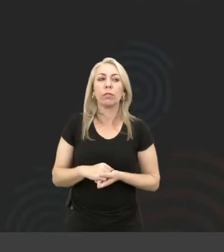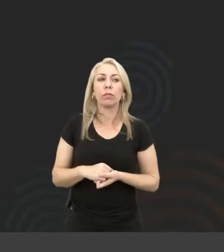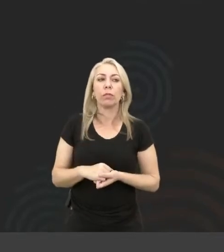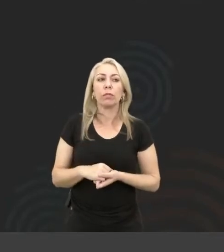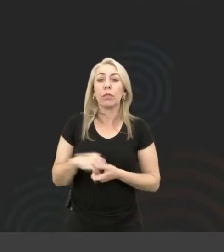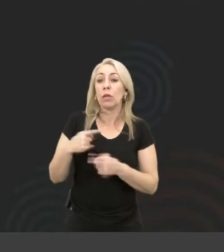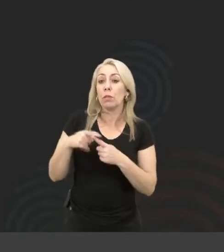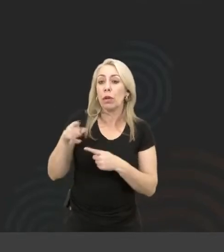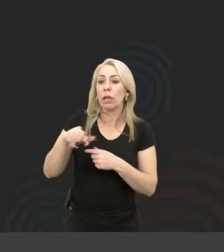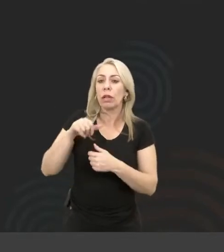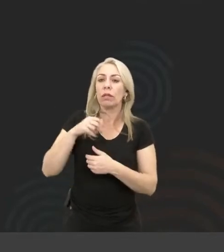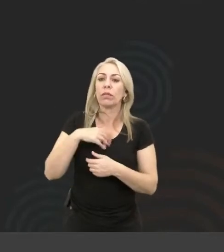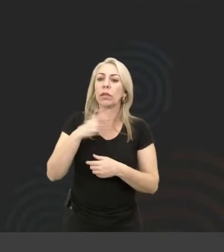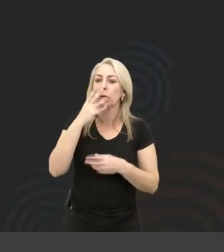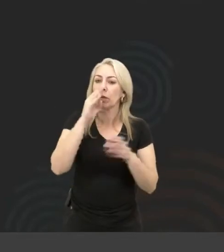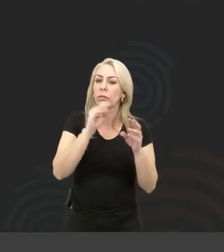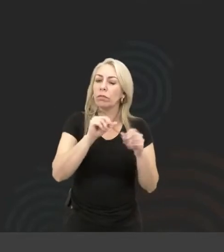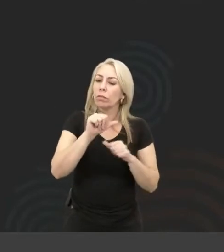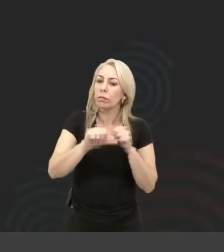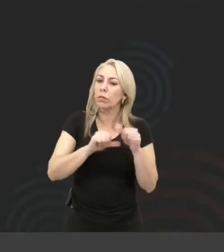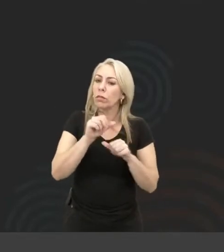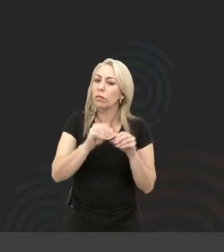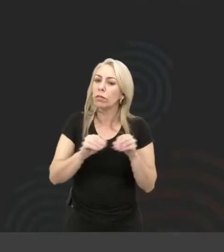porque ele estava mudando de patente.